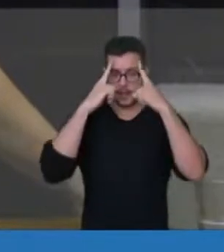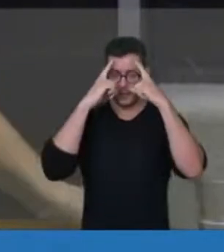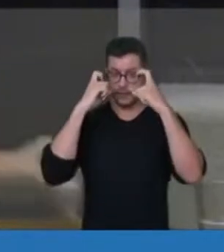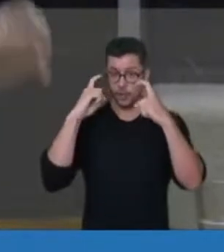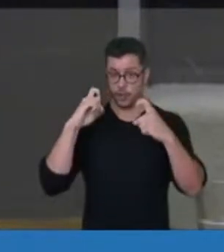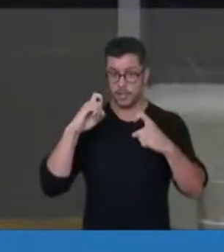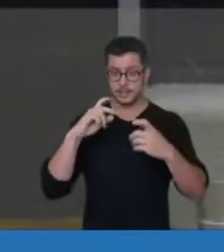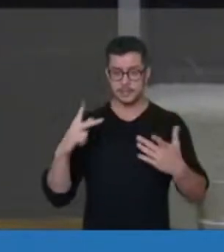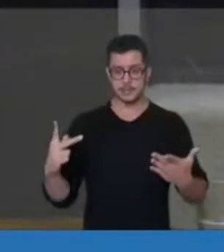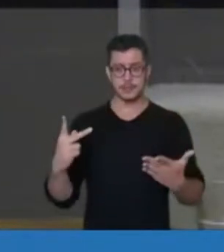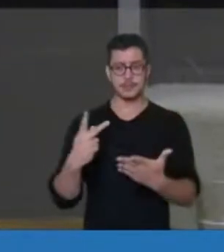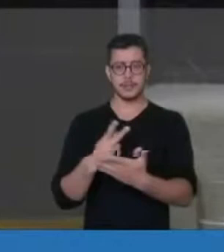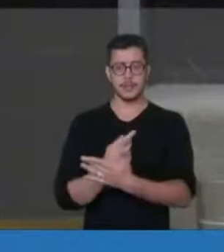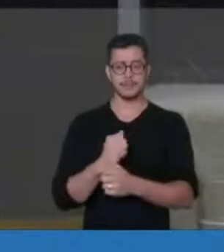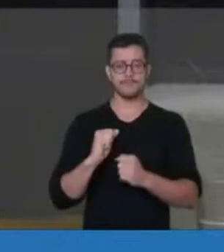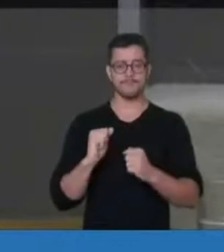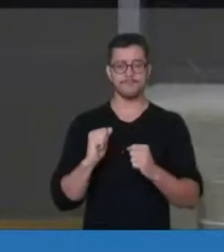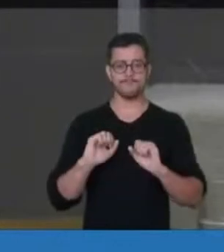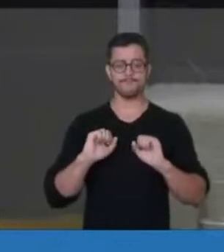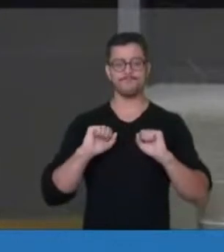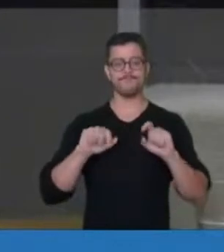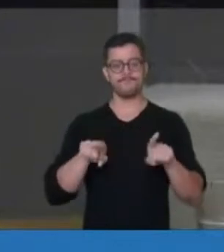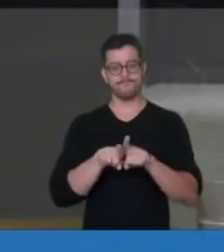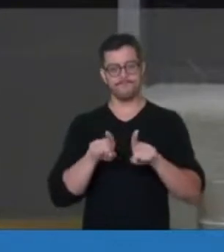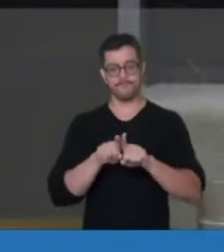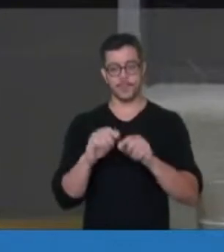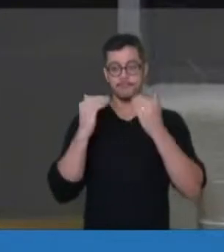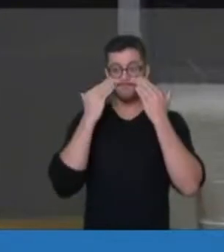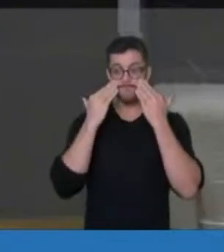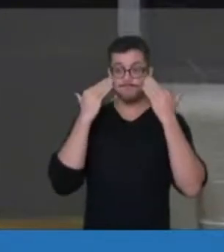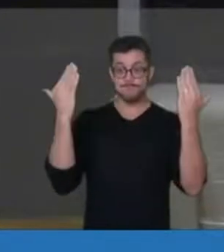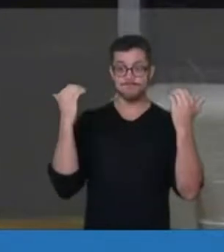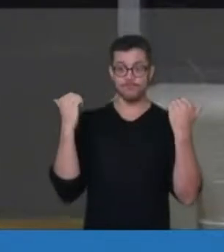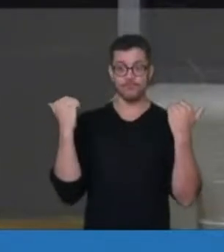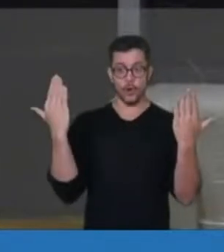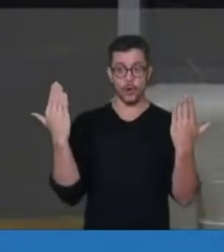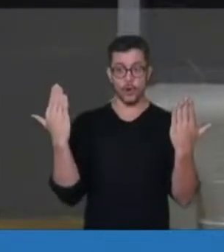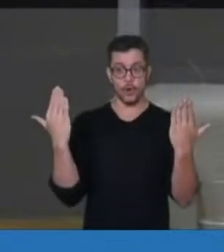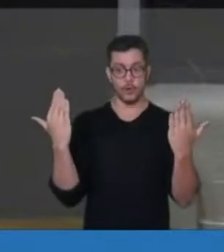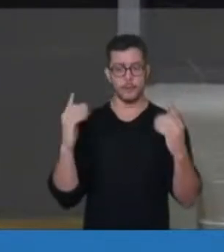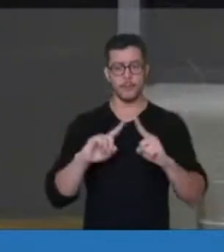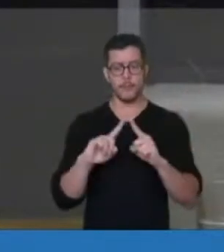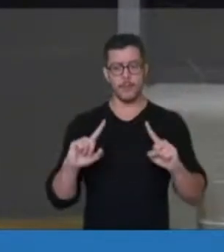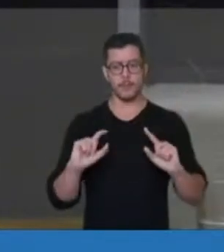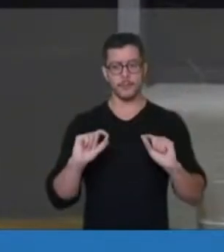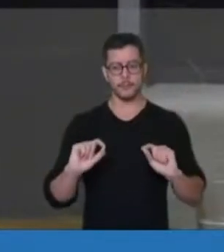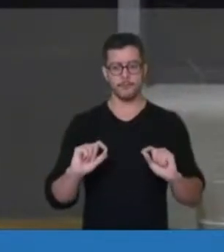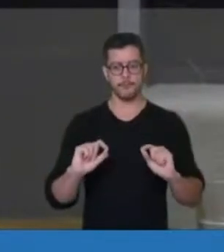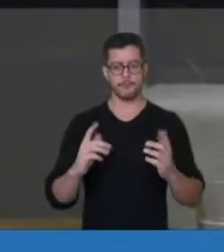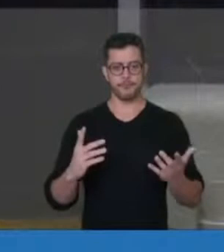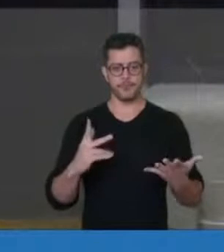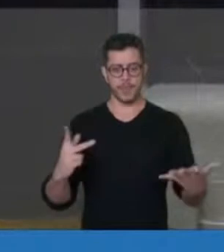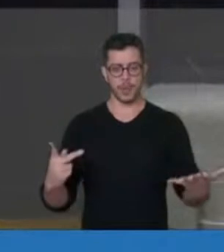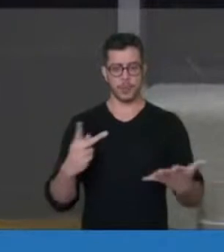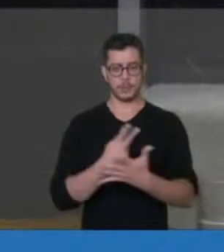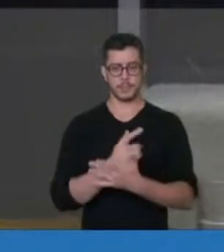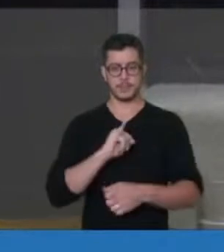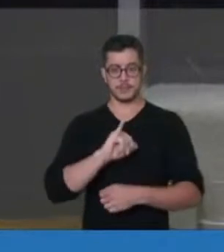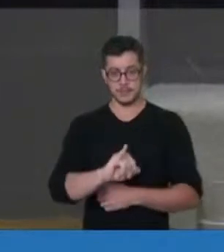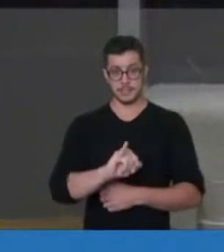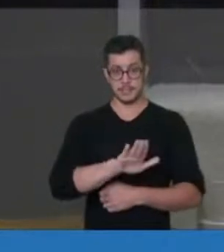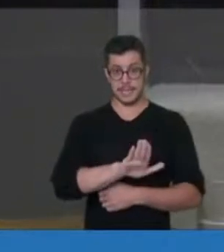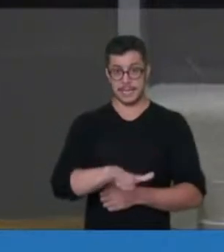Ela anda e ela, para além disso, ela também, ao ser internalizada pelas crianças,